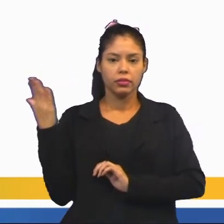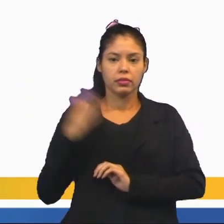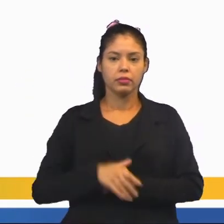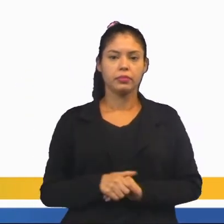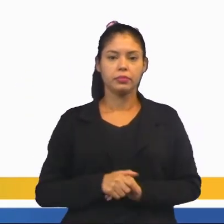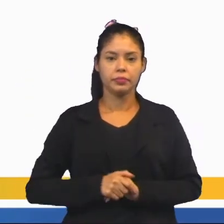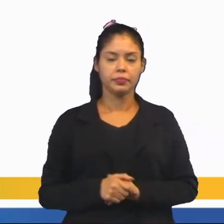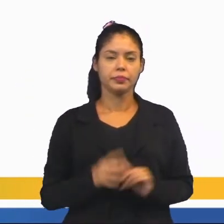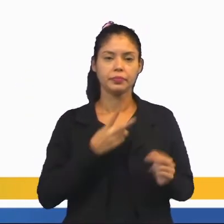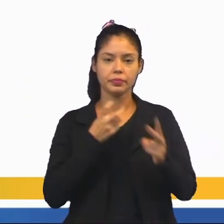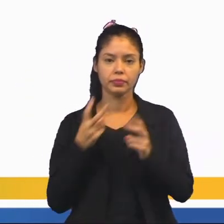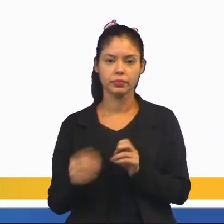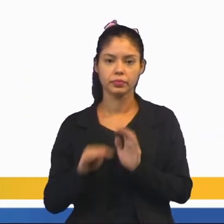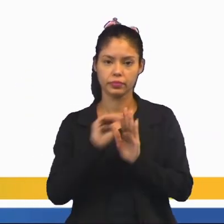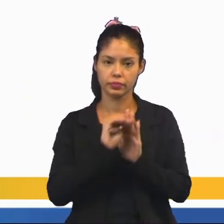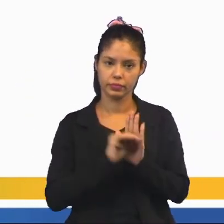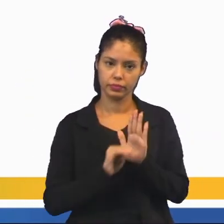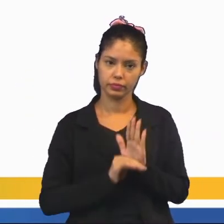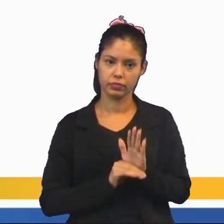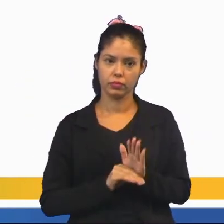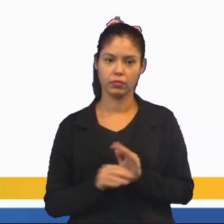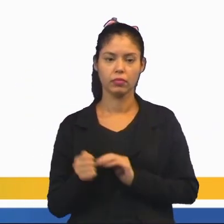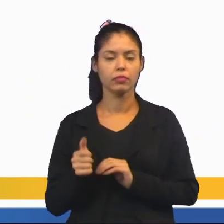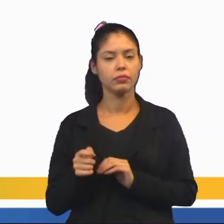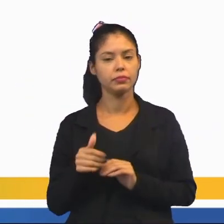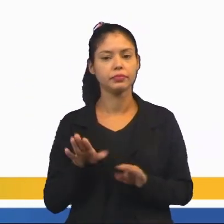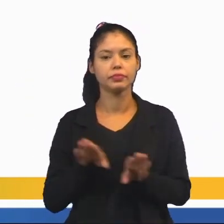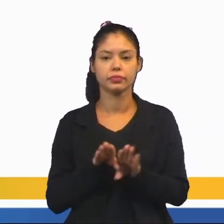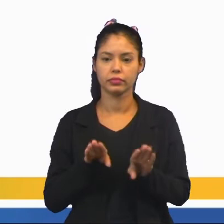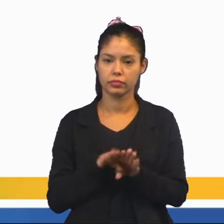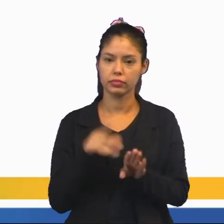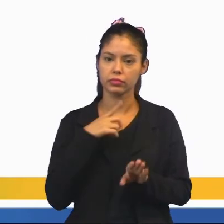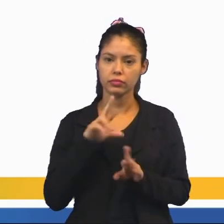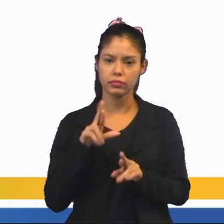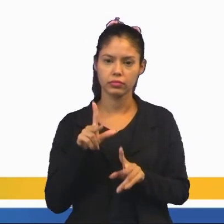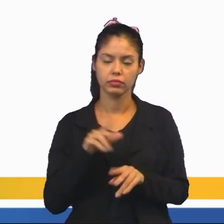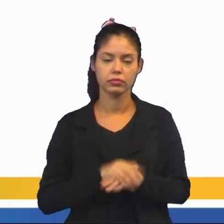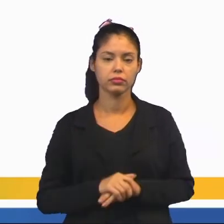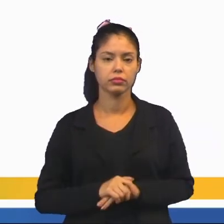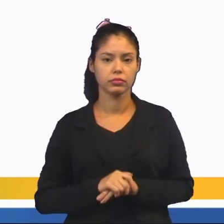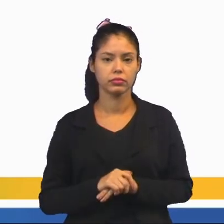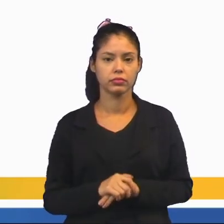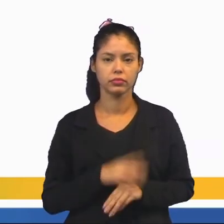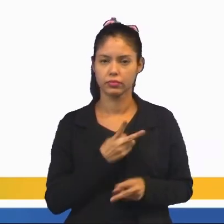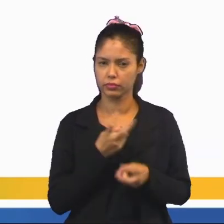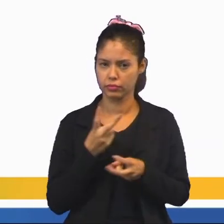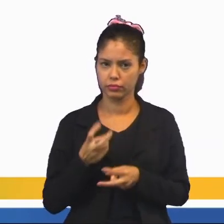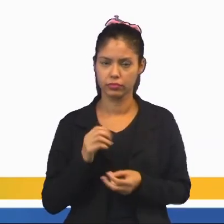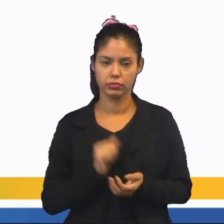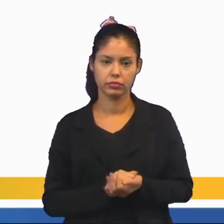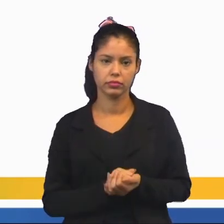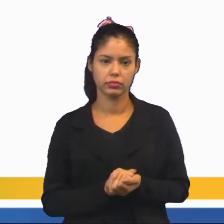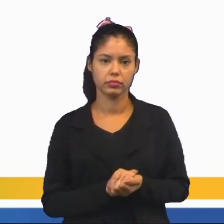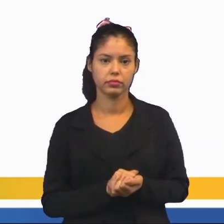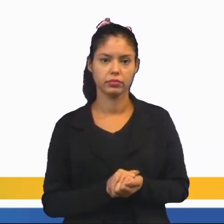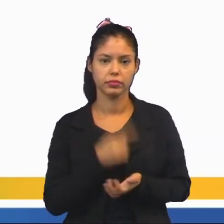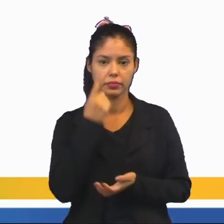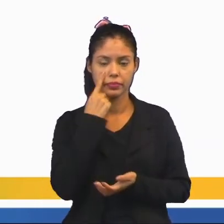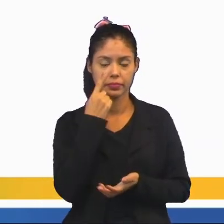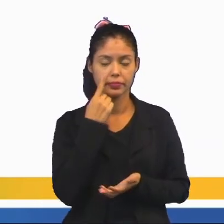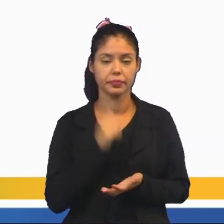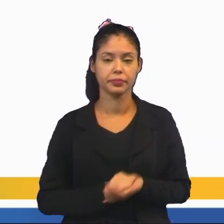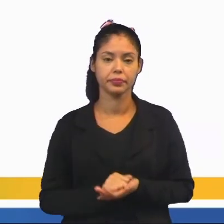Note que a ordem das moedas confere resultados diferentes. Perceberam? Olha aí, na primeira